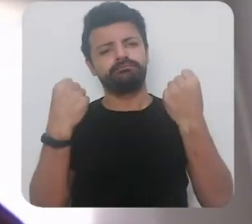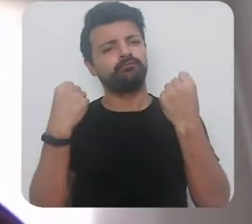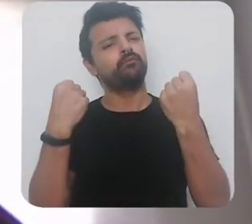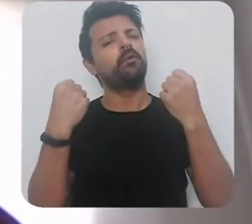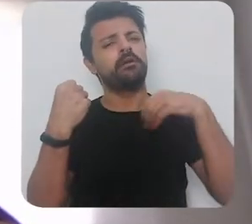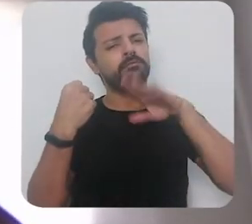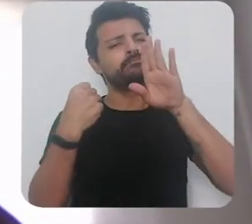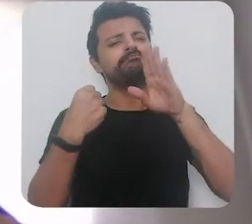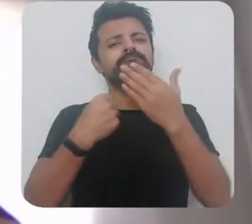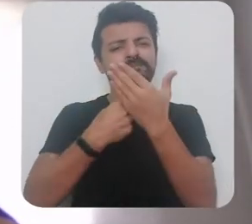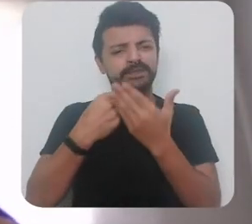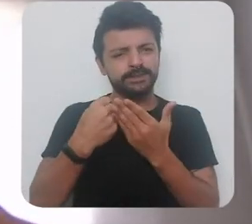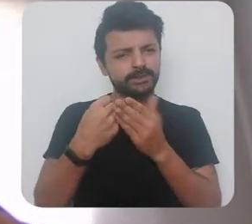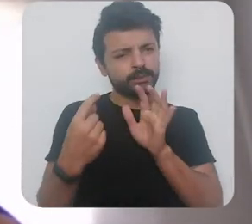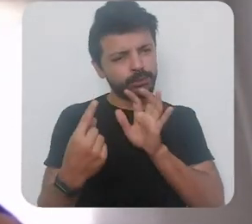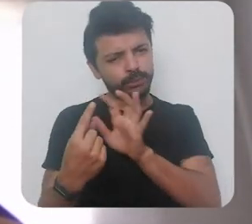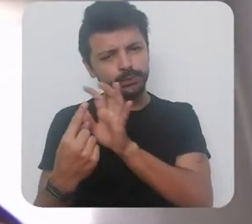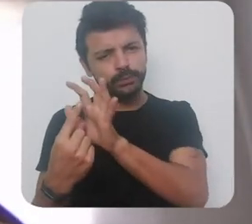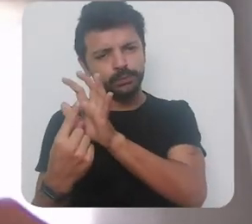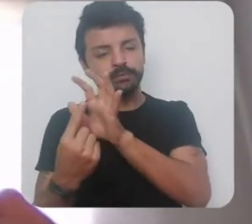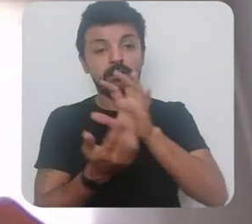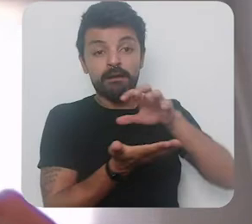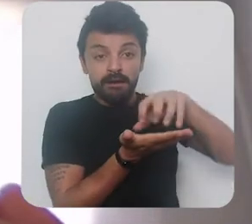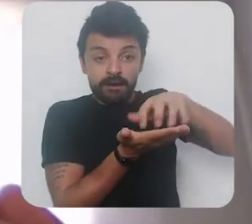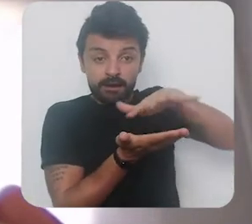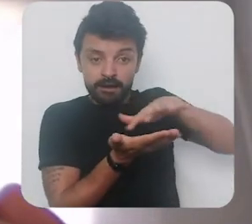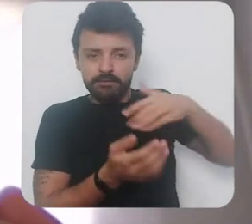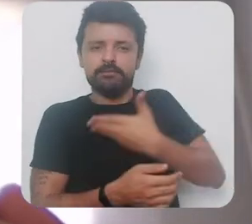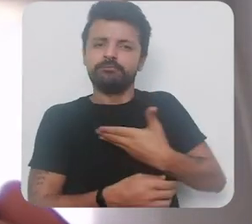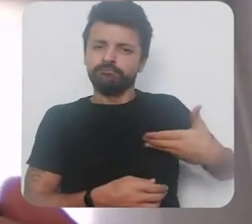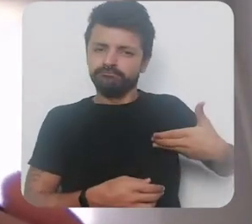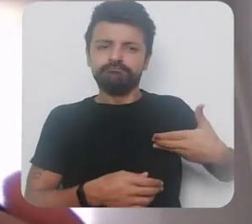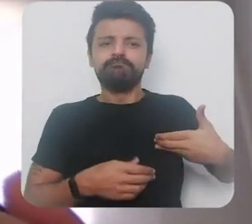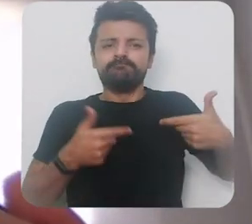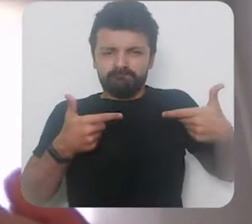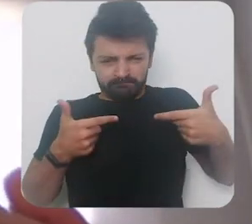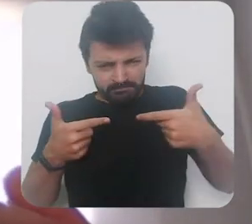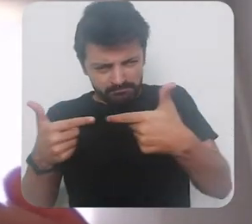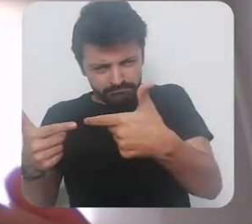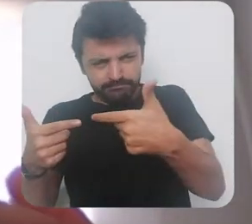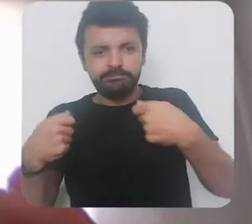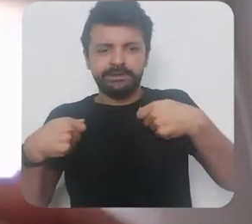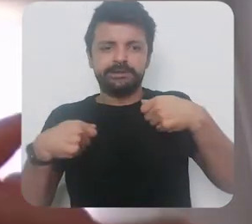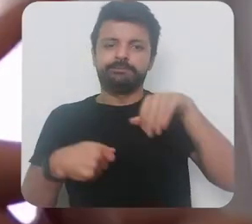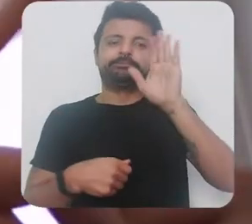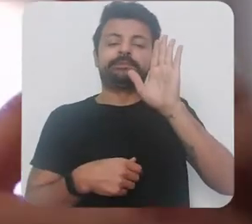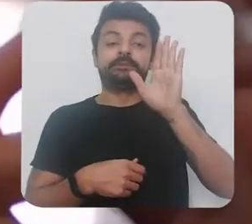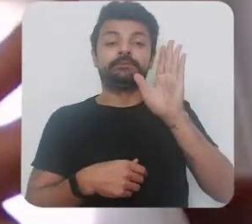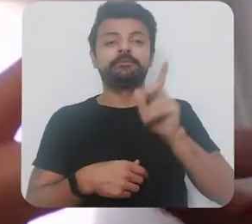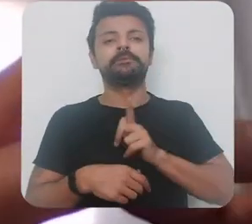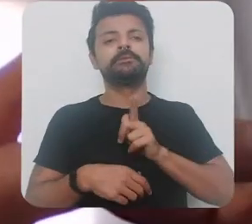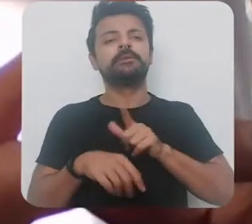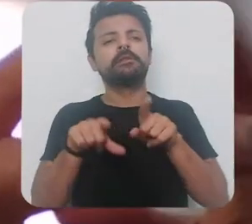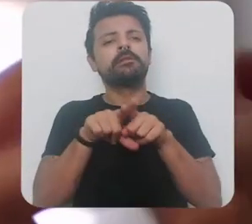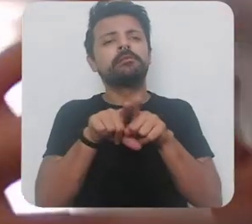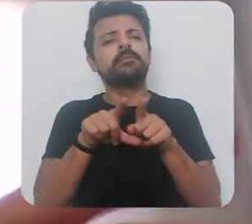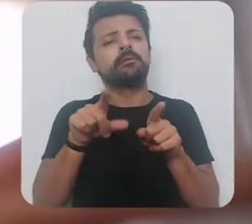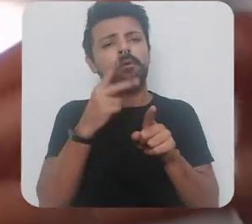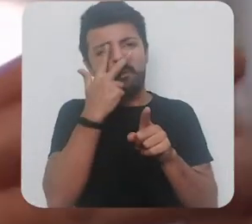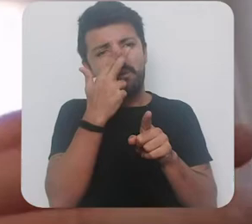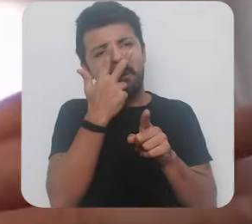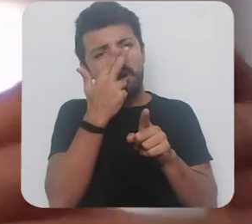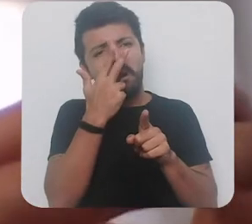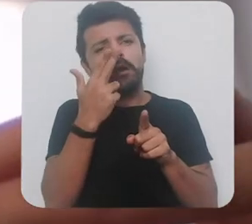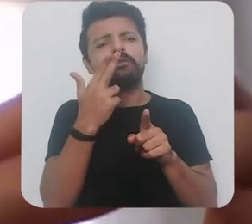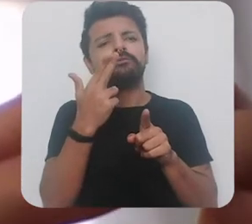do Estado do setor governamental a gente tem também acho que embora